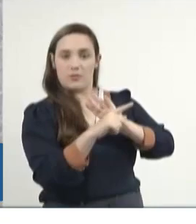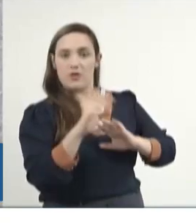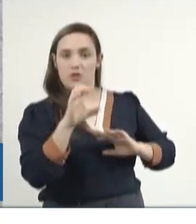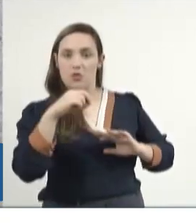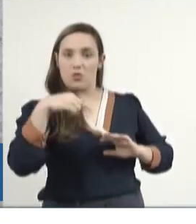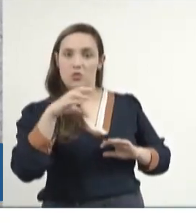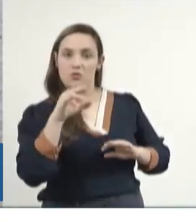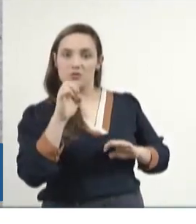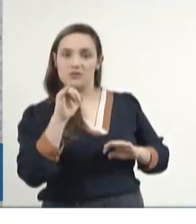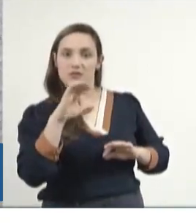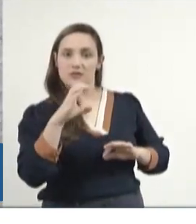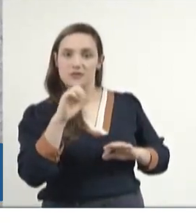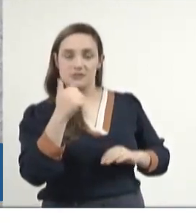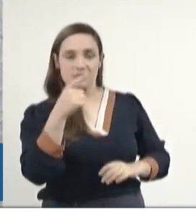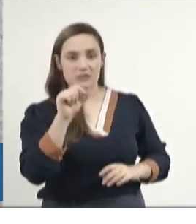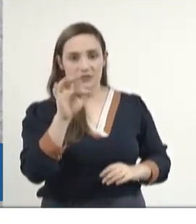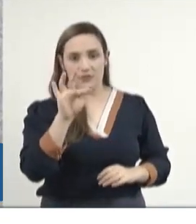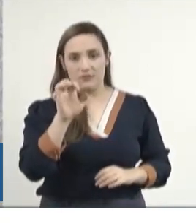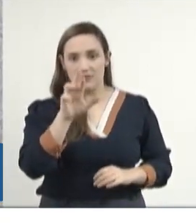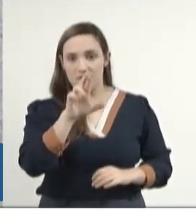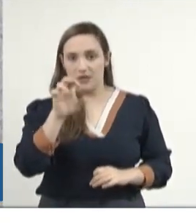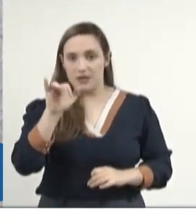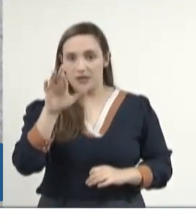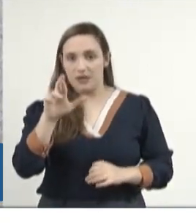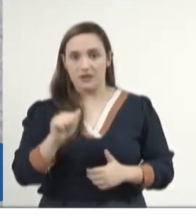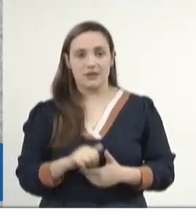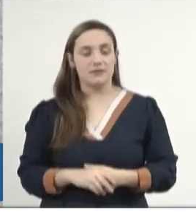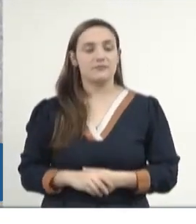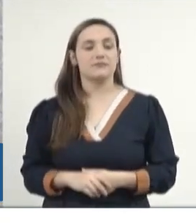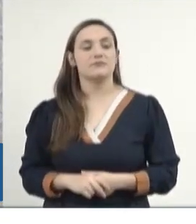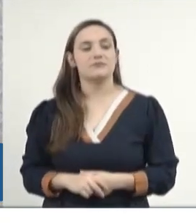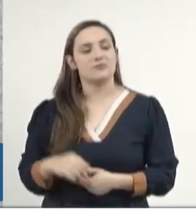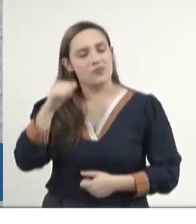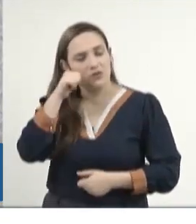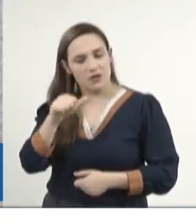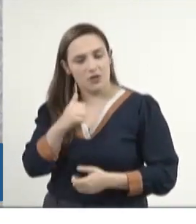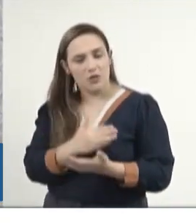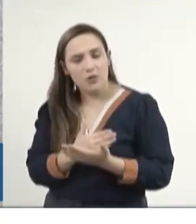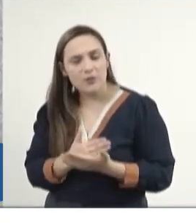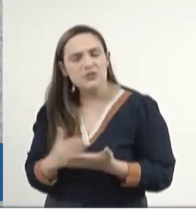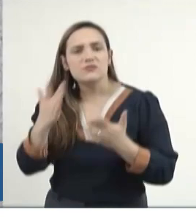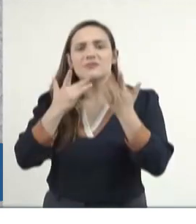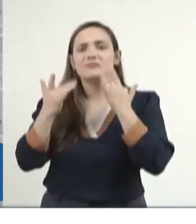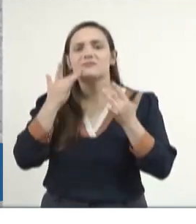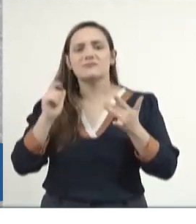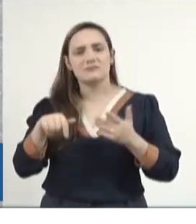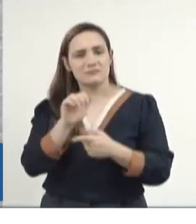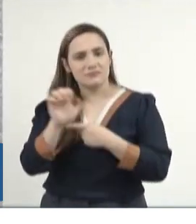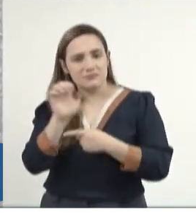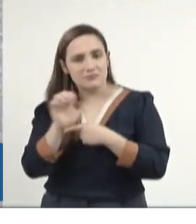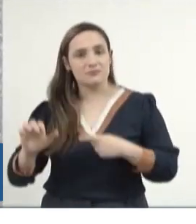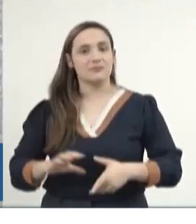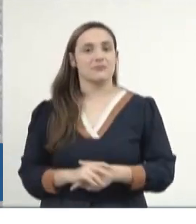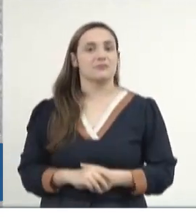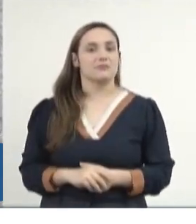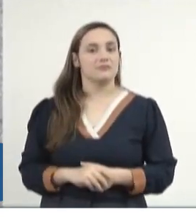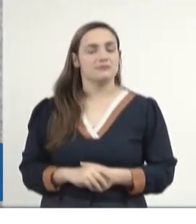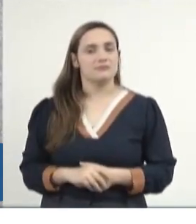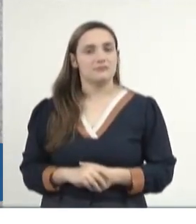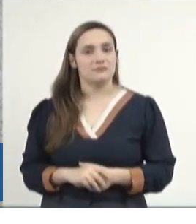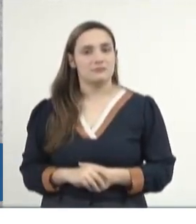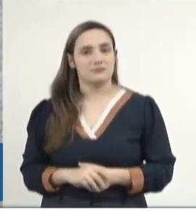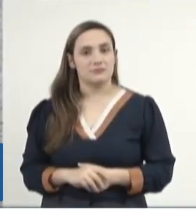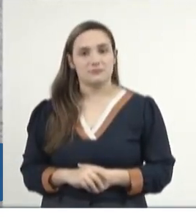Ferreira. Que foi uma mulher pioneira do teatro aqui no estado e que teve uma vida